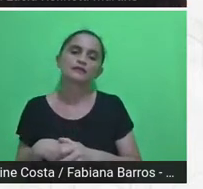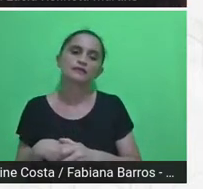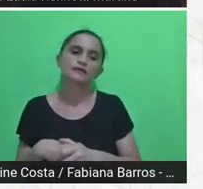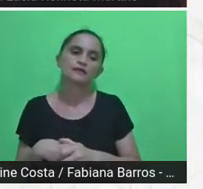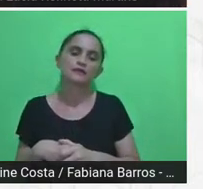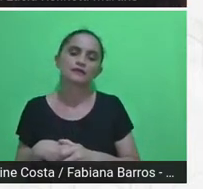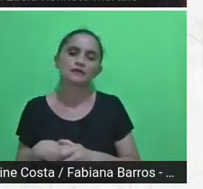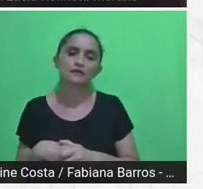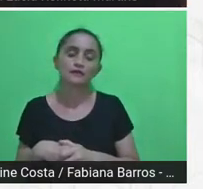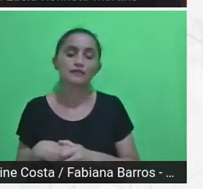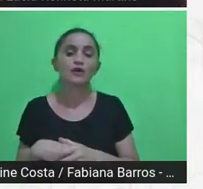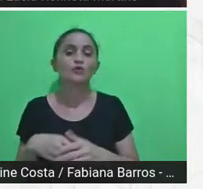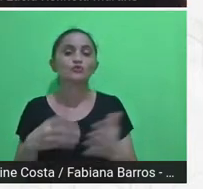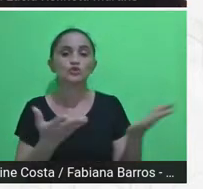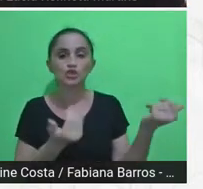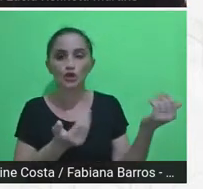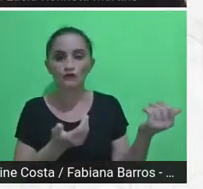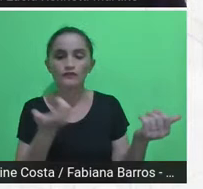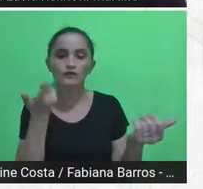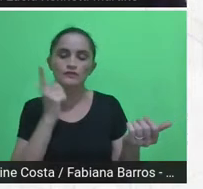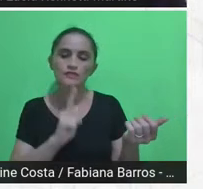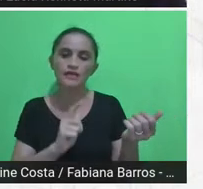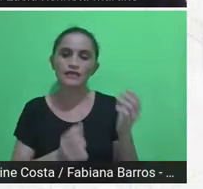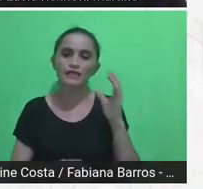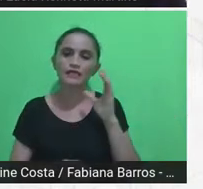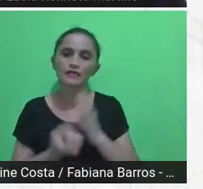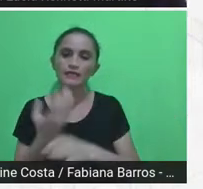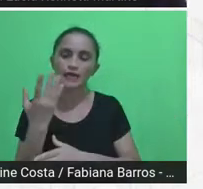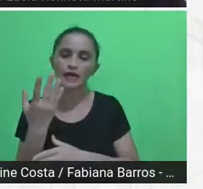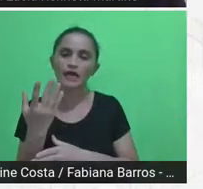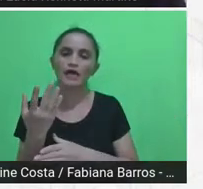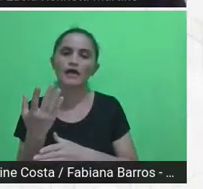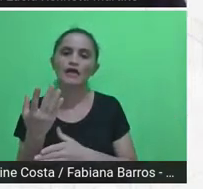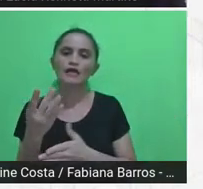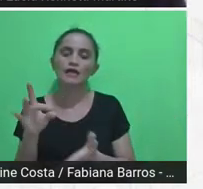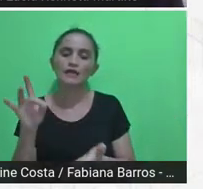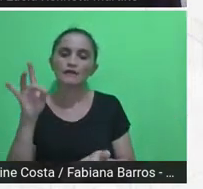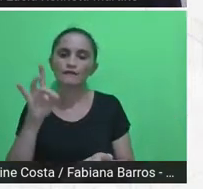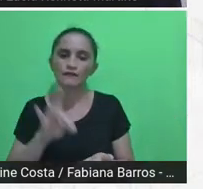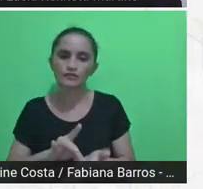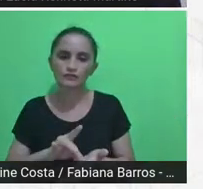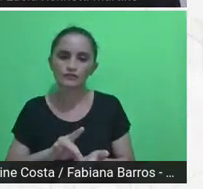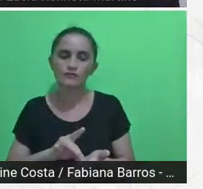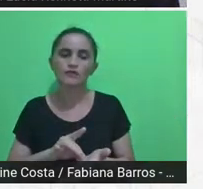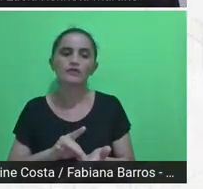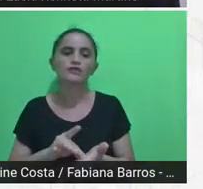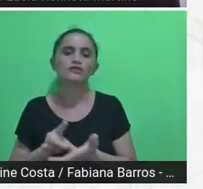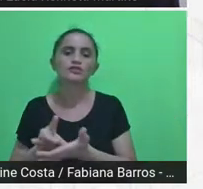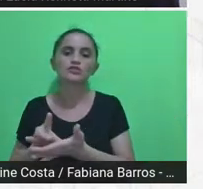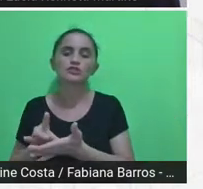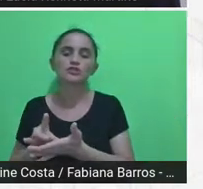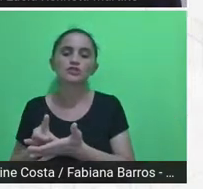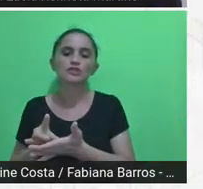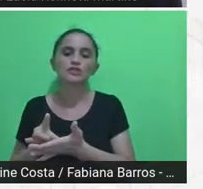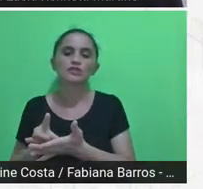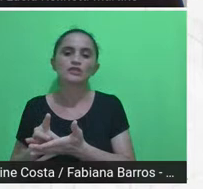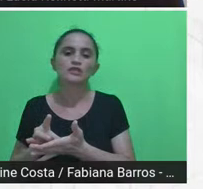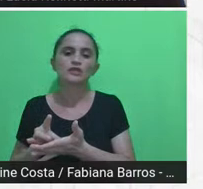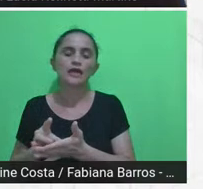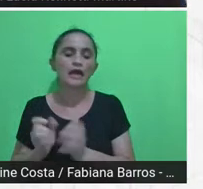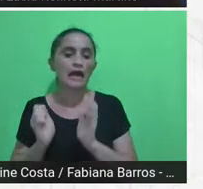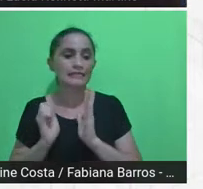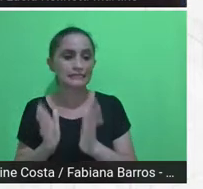produzindo ações naqueles locais onde essa